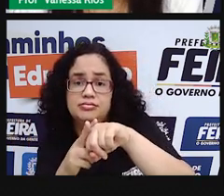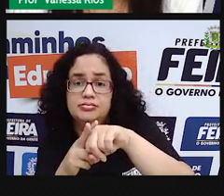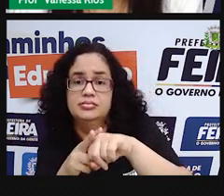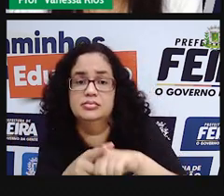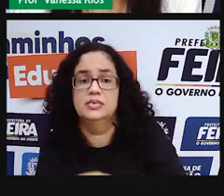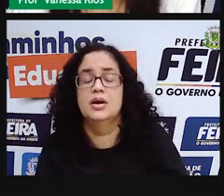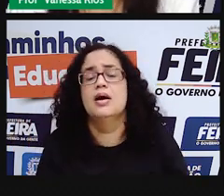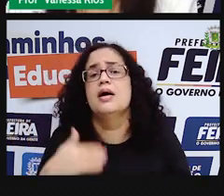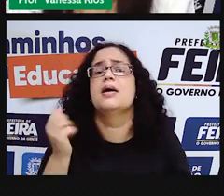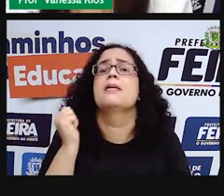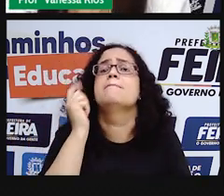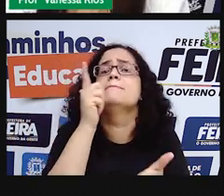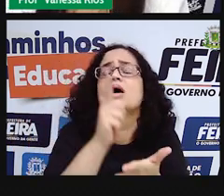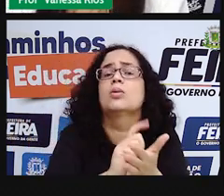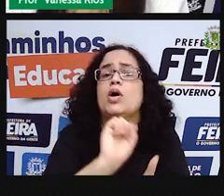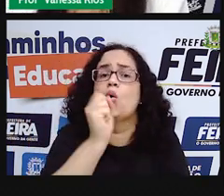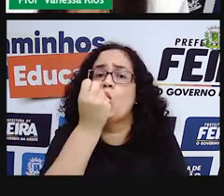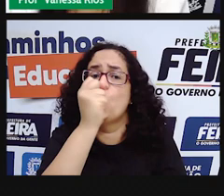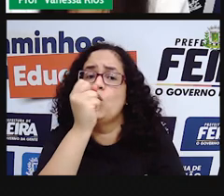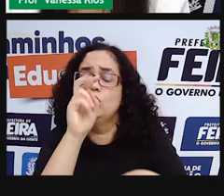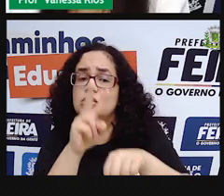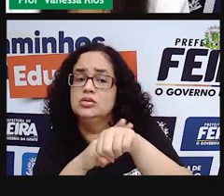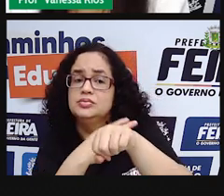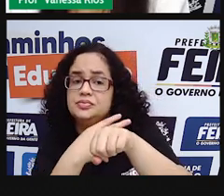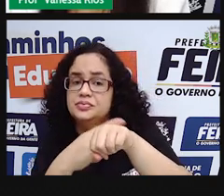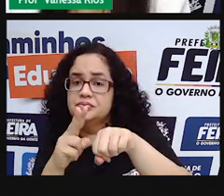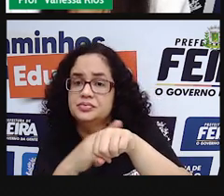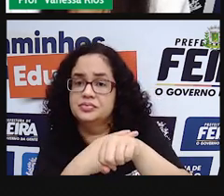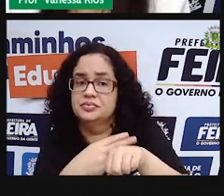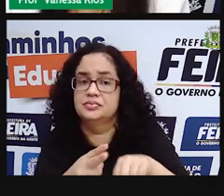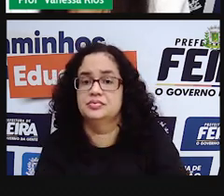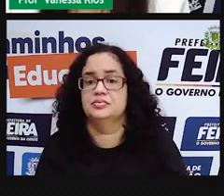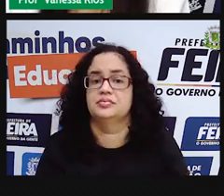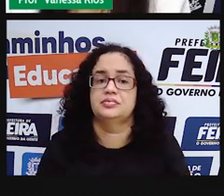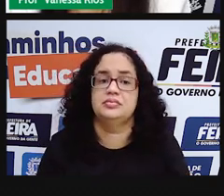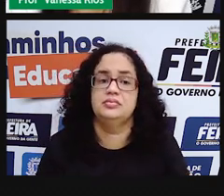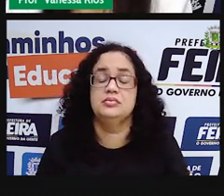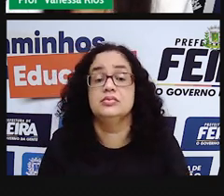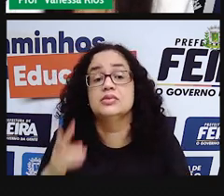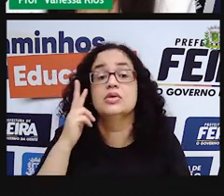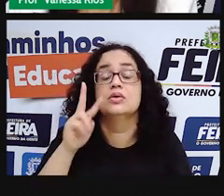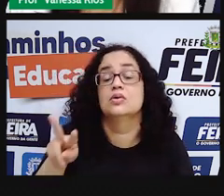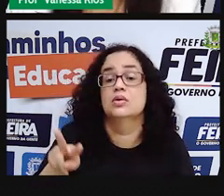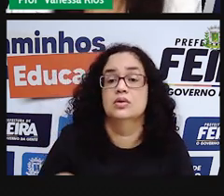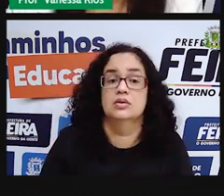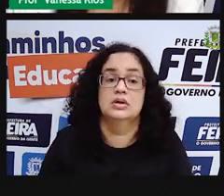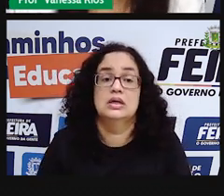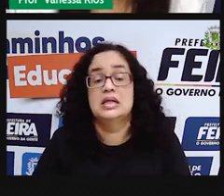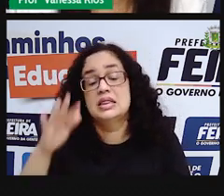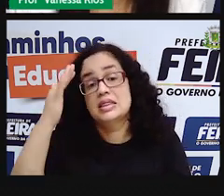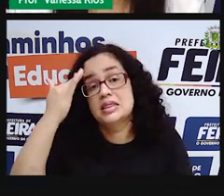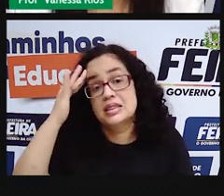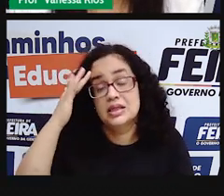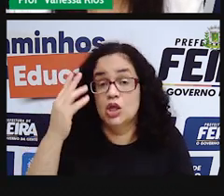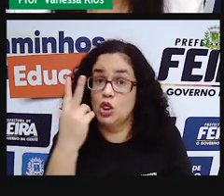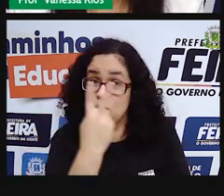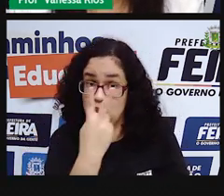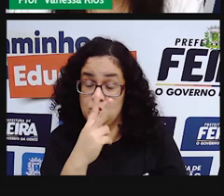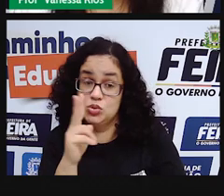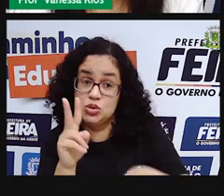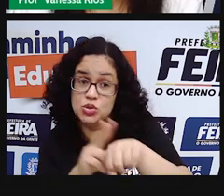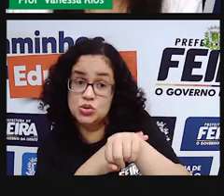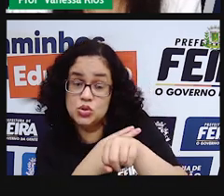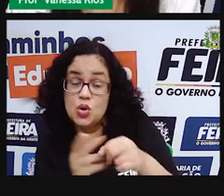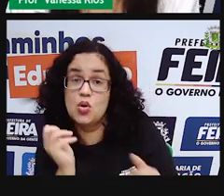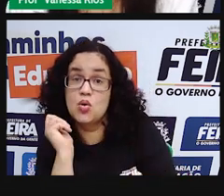E para comprar oito chocolates? Olha só. Eu entendo aí que dois chocolates eu consigo